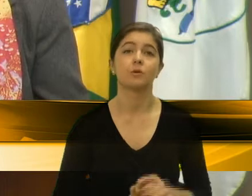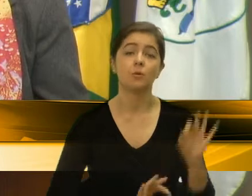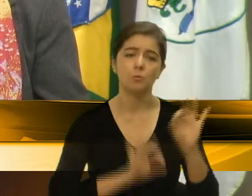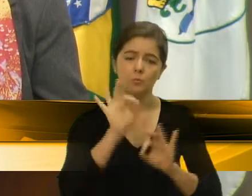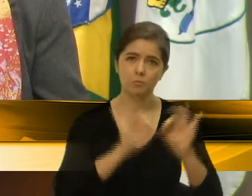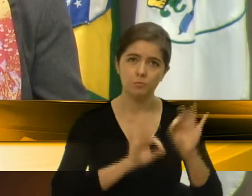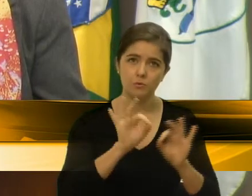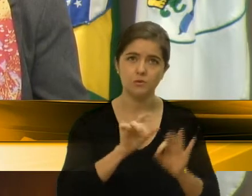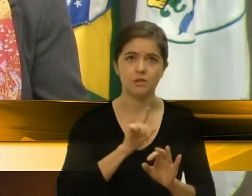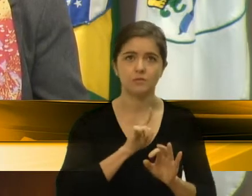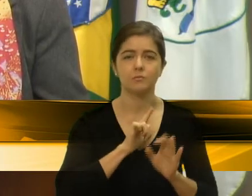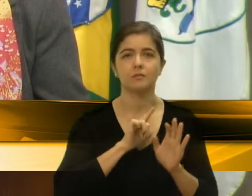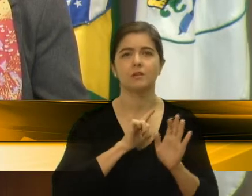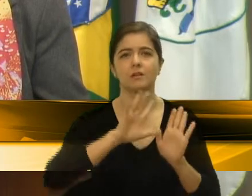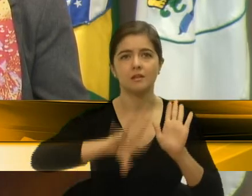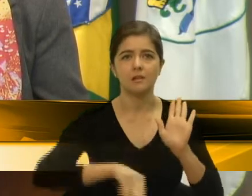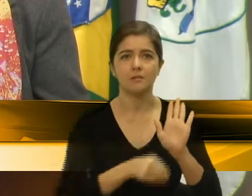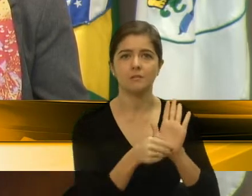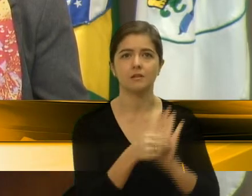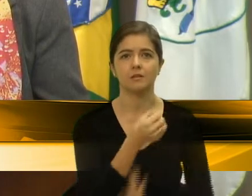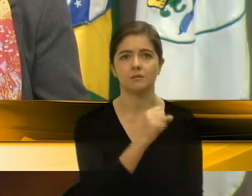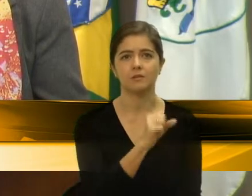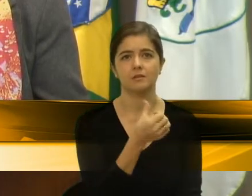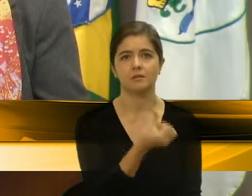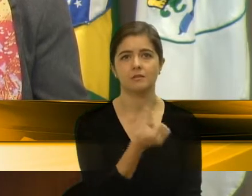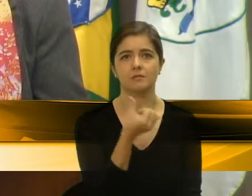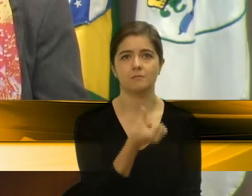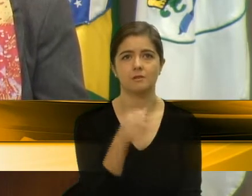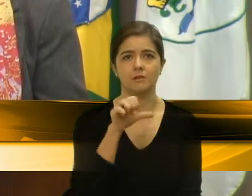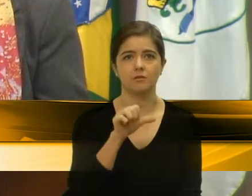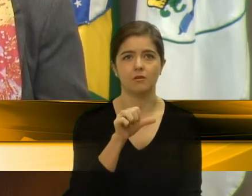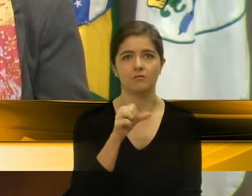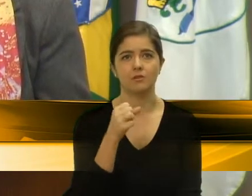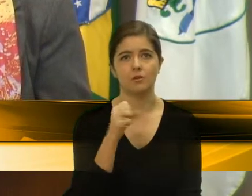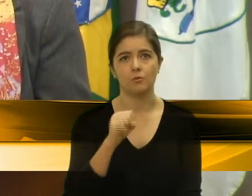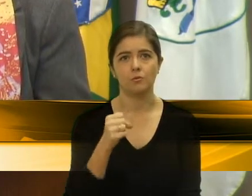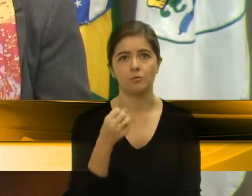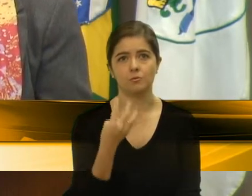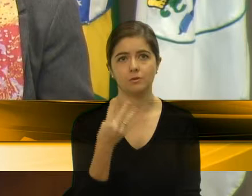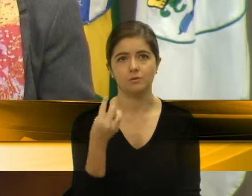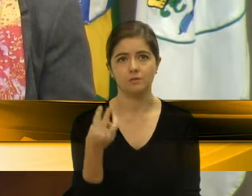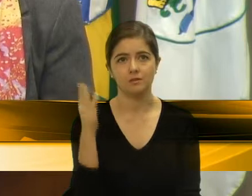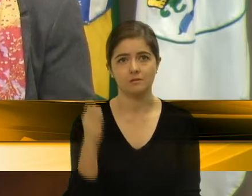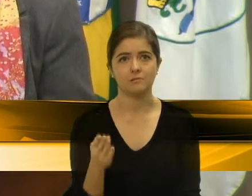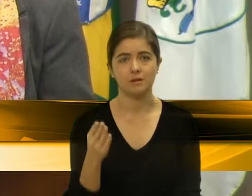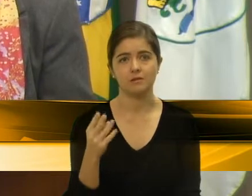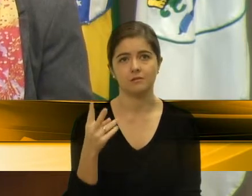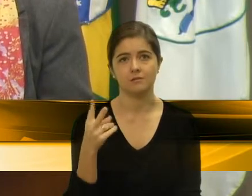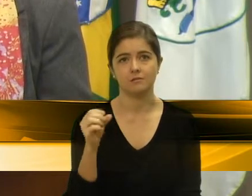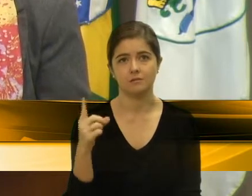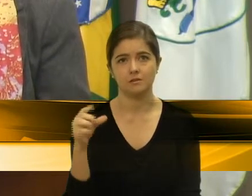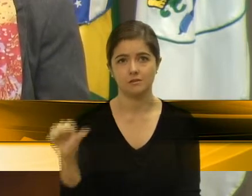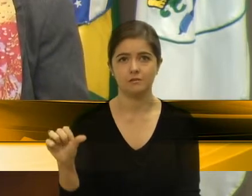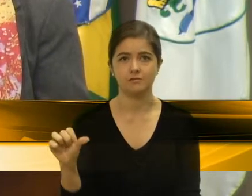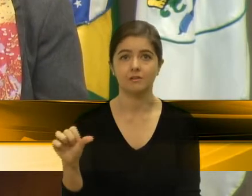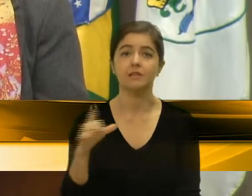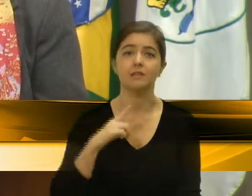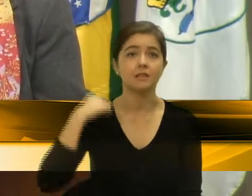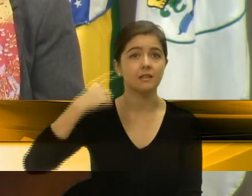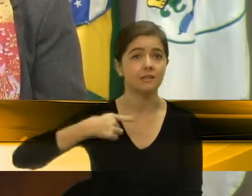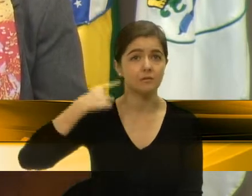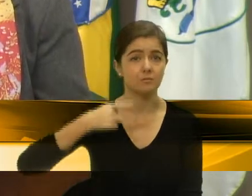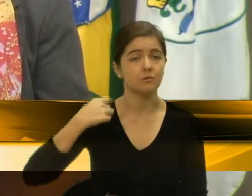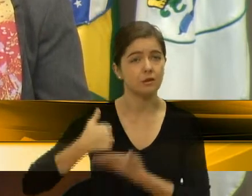parlamentar 86-69843-2018, da autoria até, entanto, do deputado Pepe